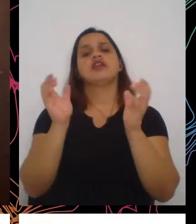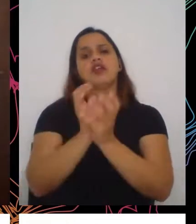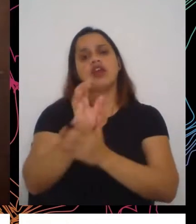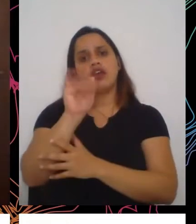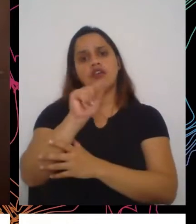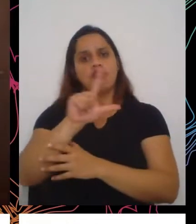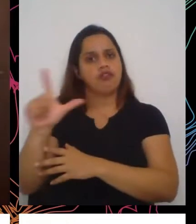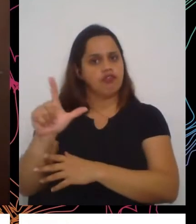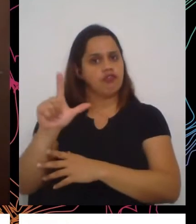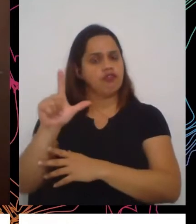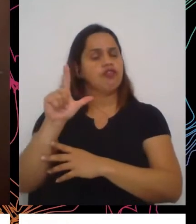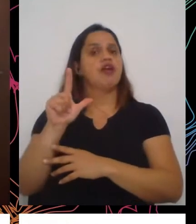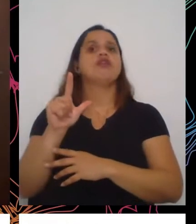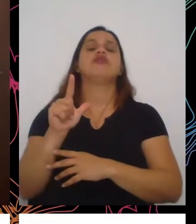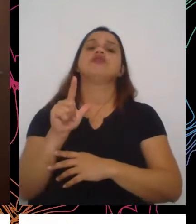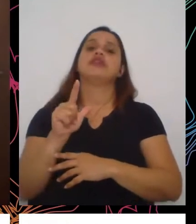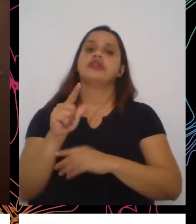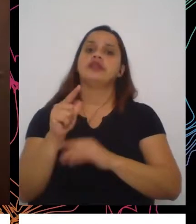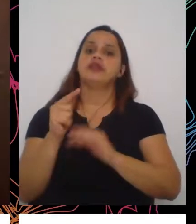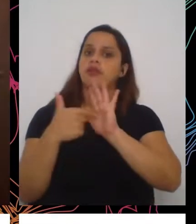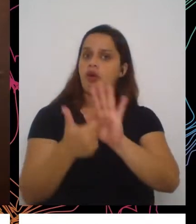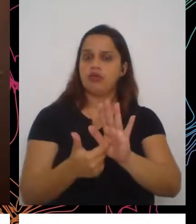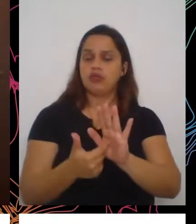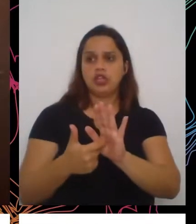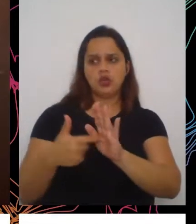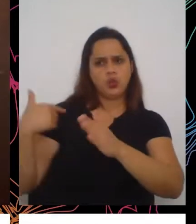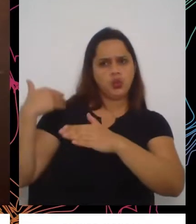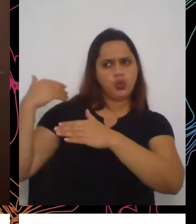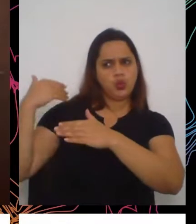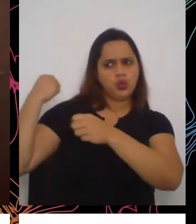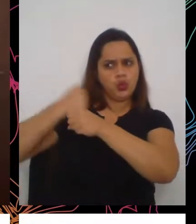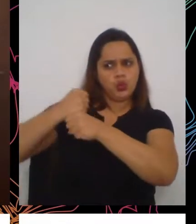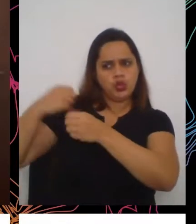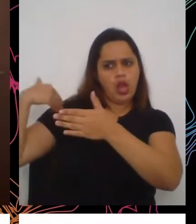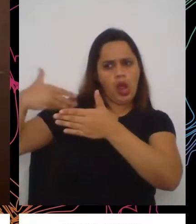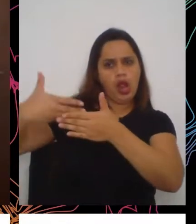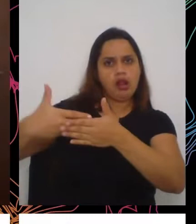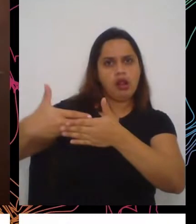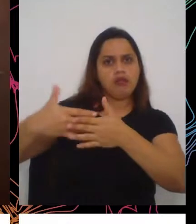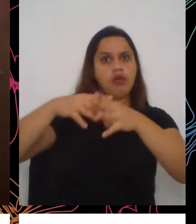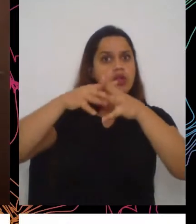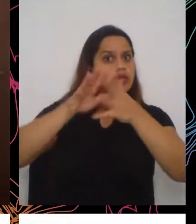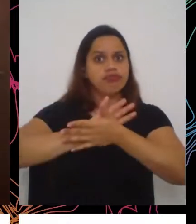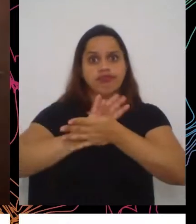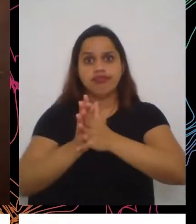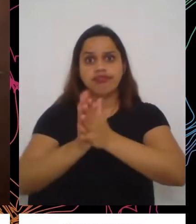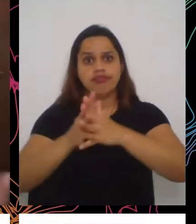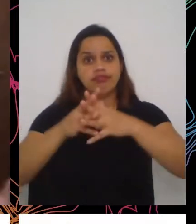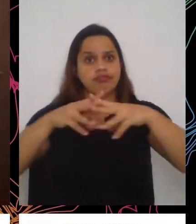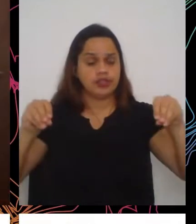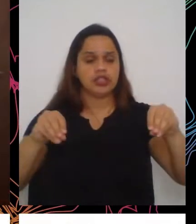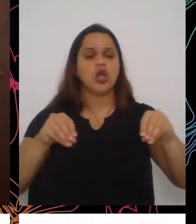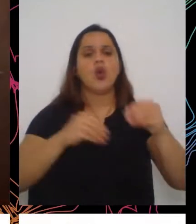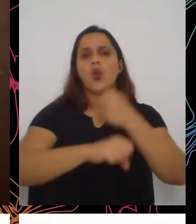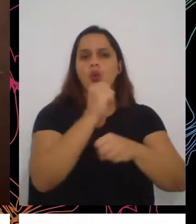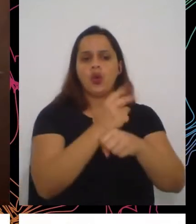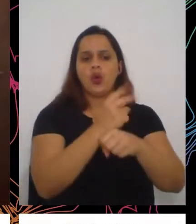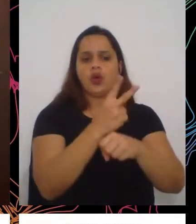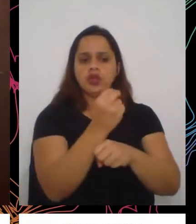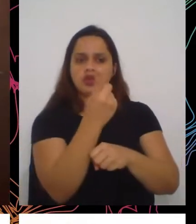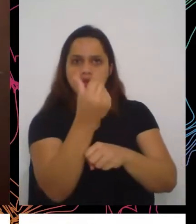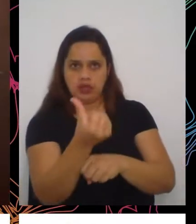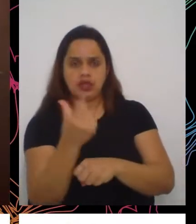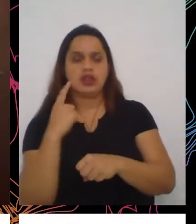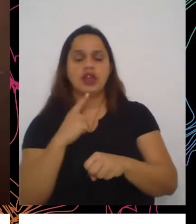dizimados ao longo desses últimos anos. Então, a partir de 2016, você tem desorganização do mercado de